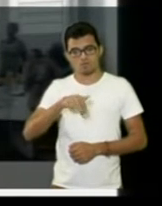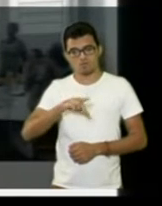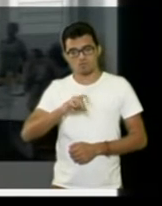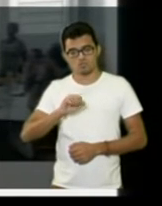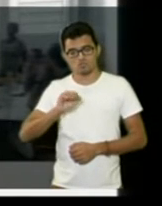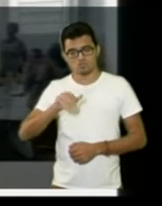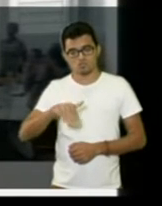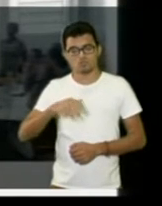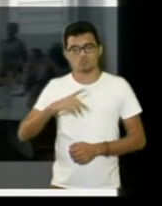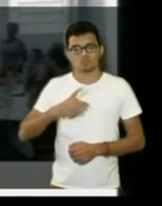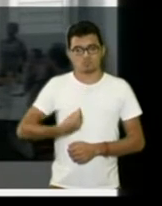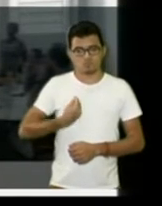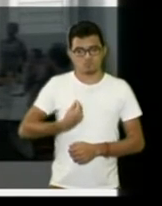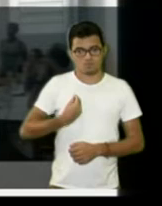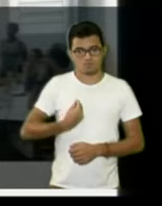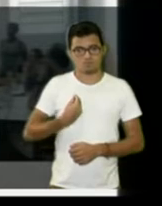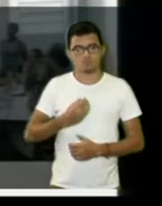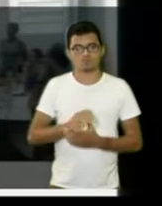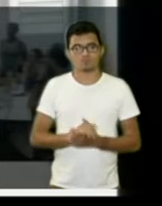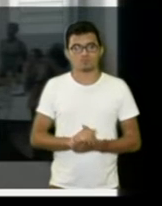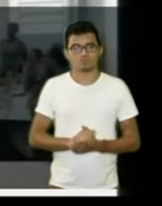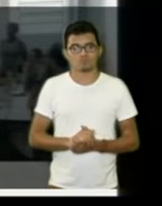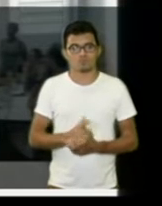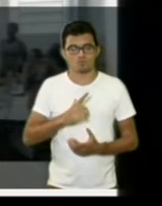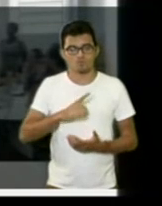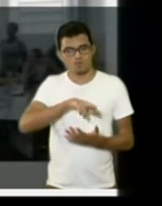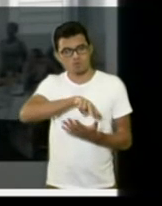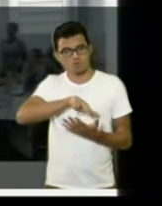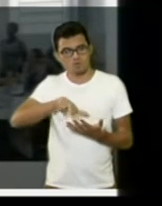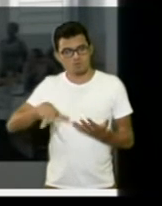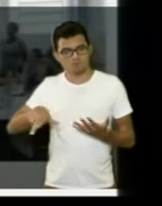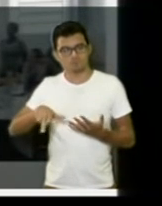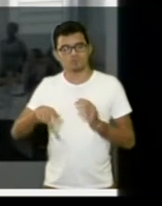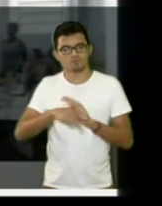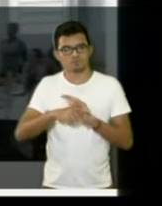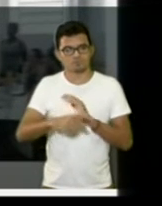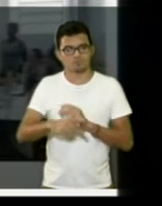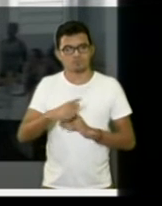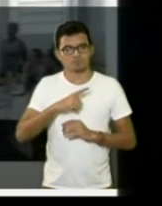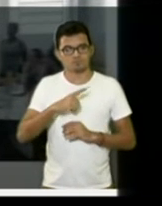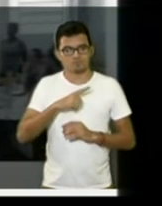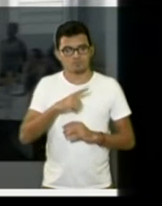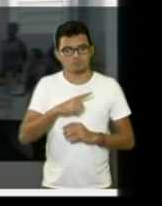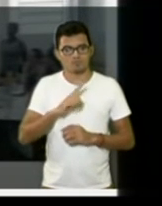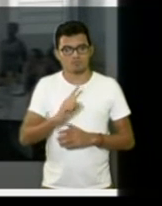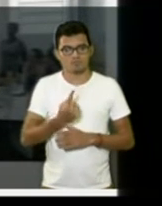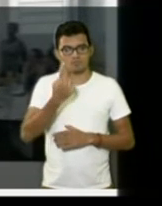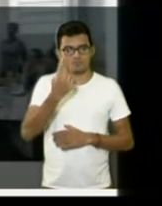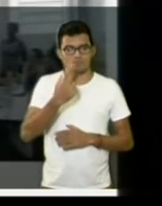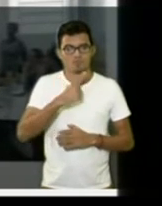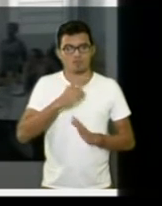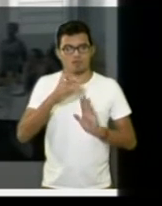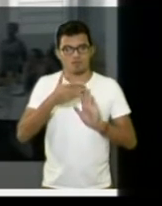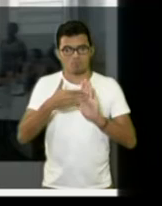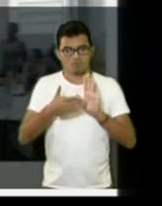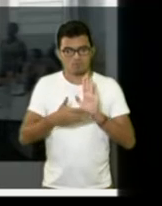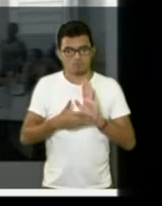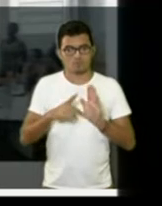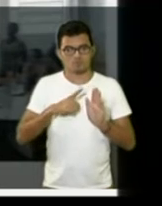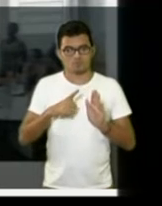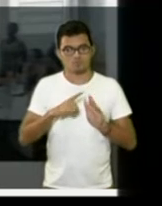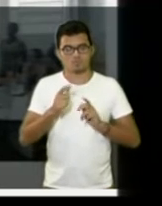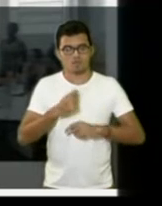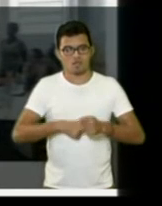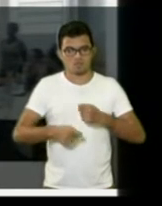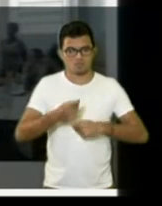Várias demandas foram discutidas em relação à unidade. Acredito que a proposta dessa administração em